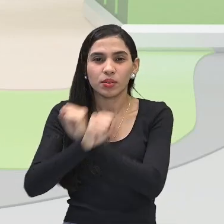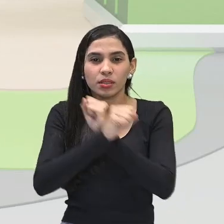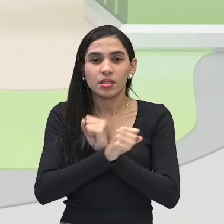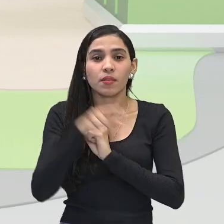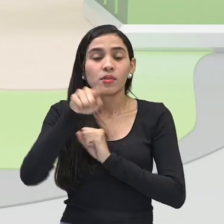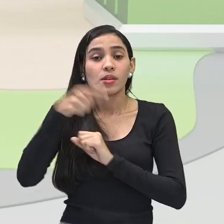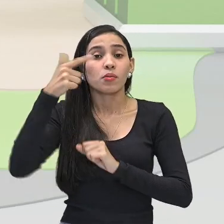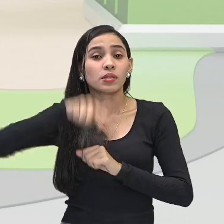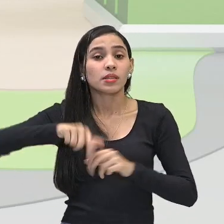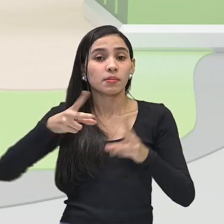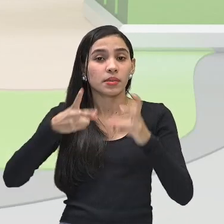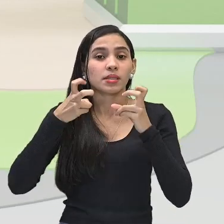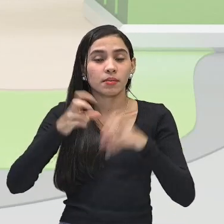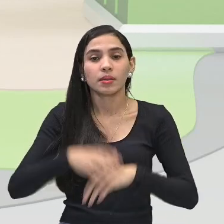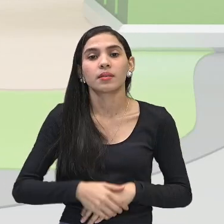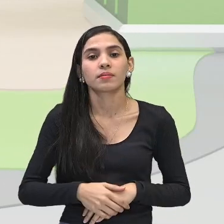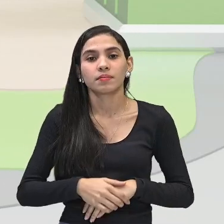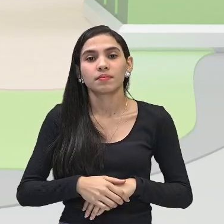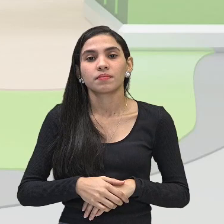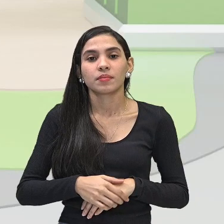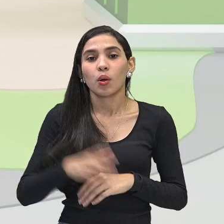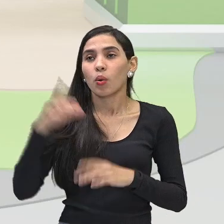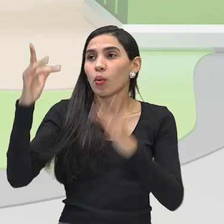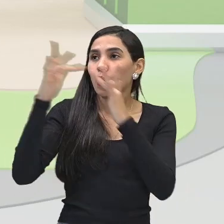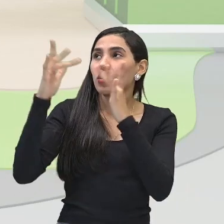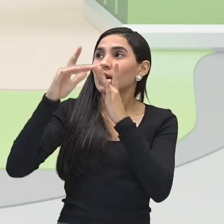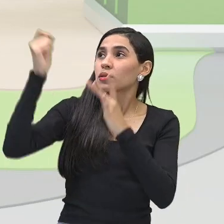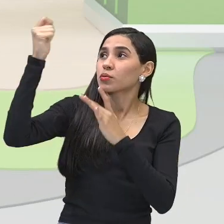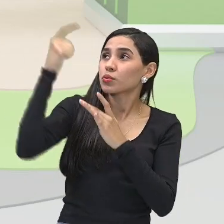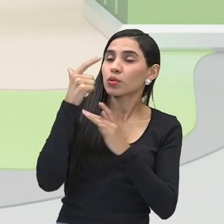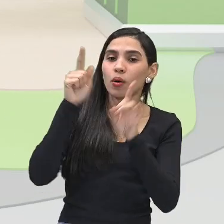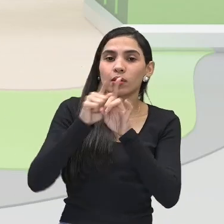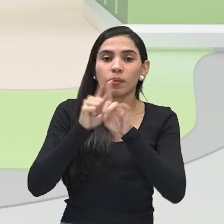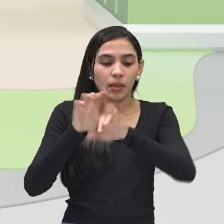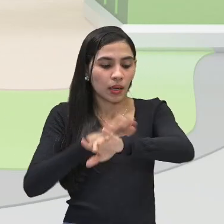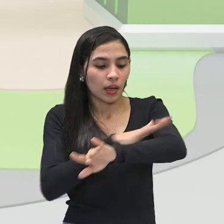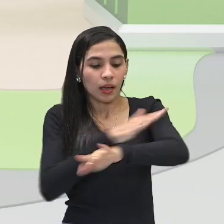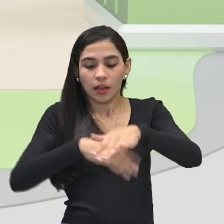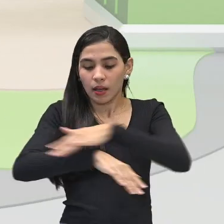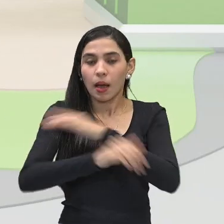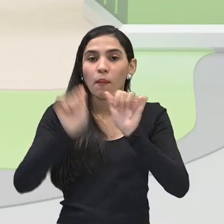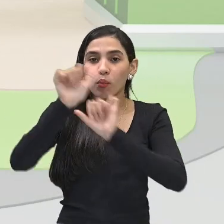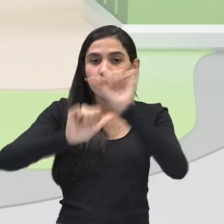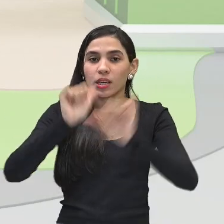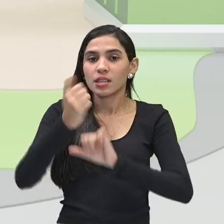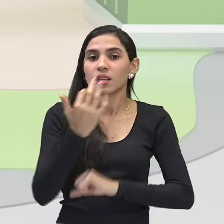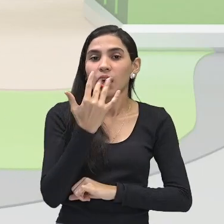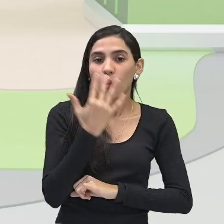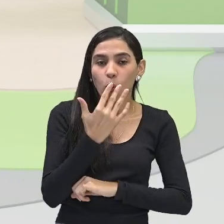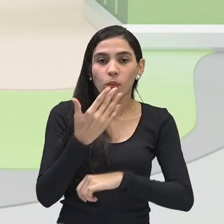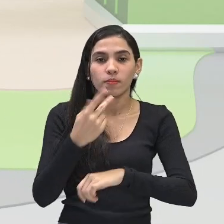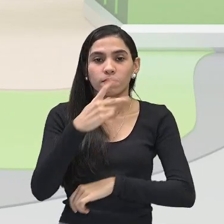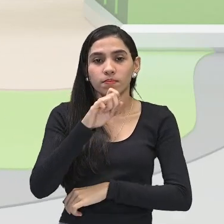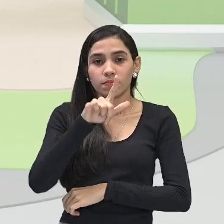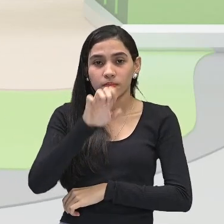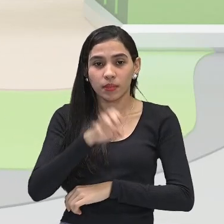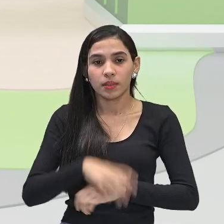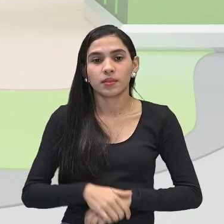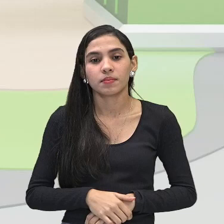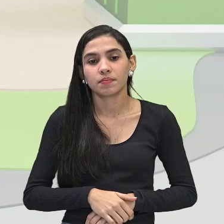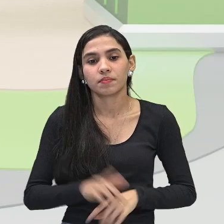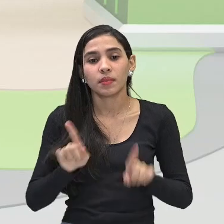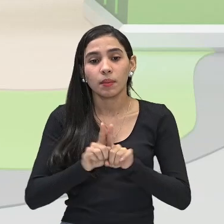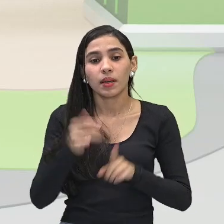observar pela exposição ao sol e a queimadura, né, que nós temos na pele. Evitar a